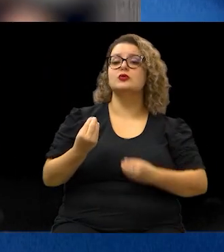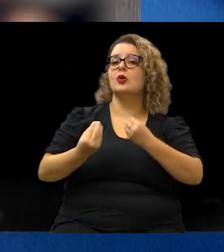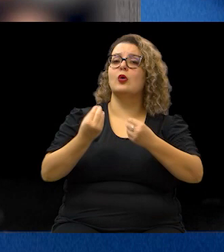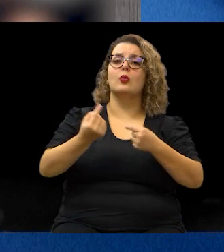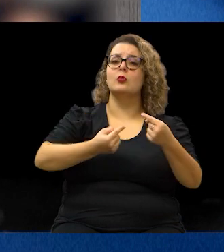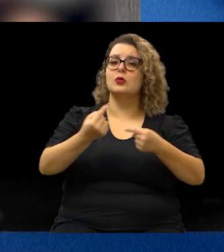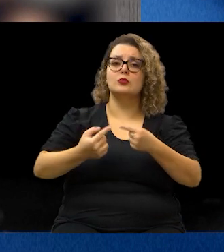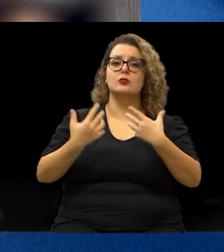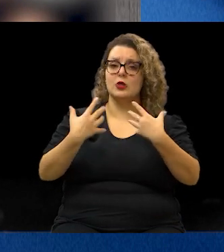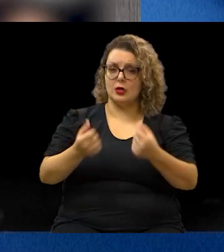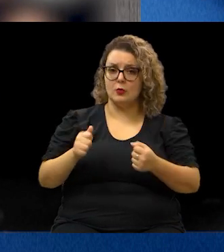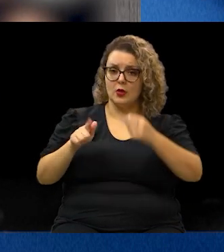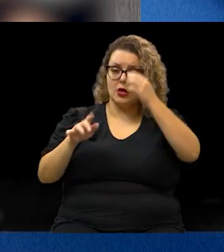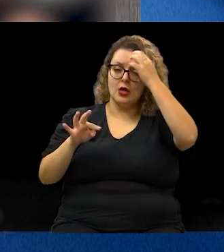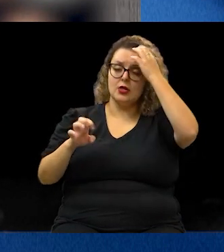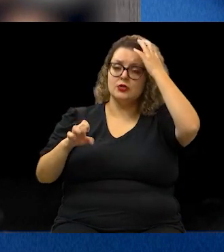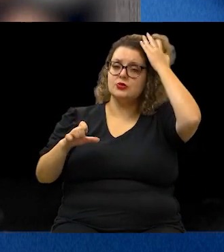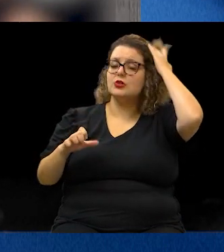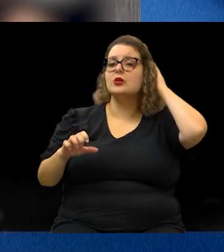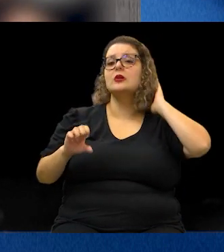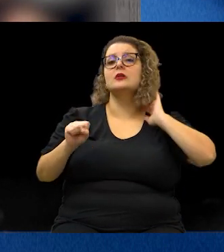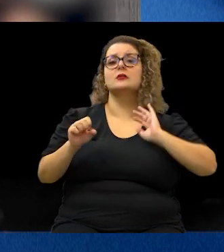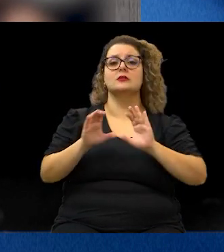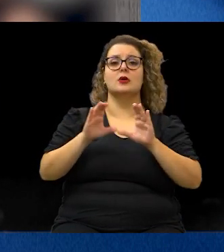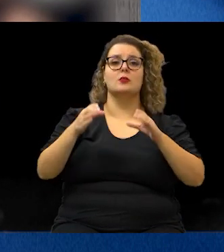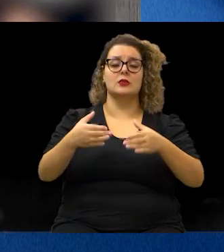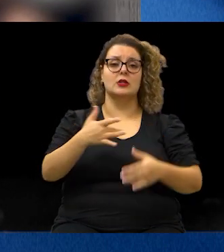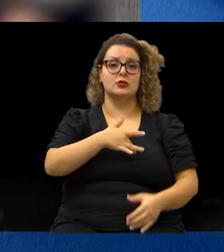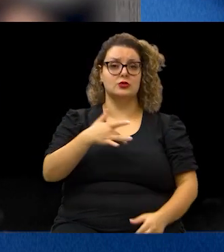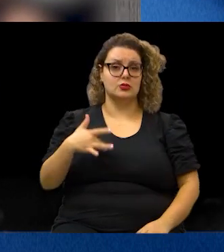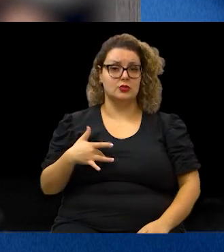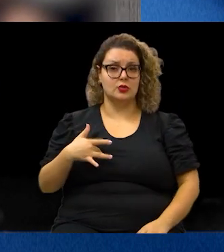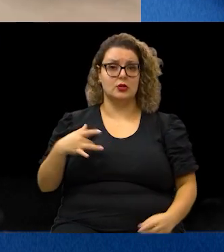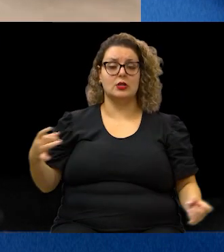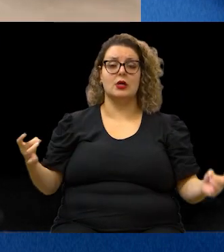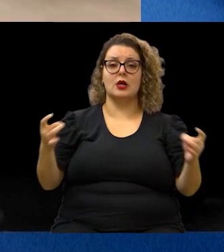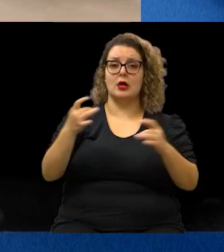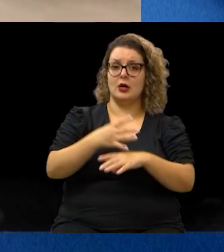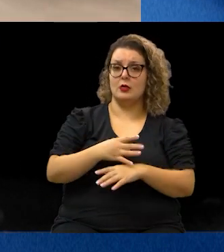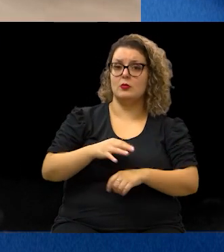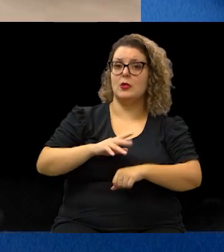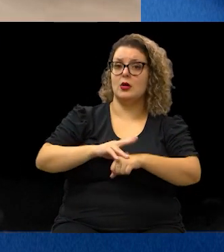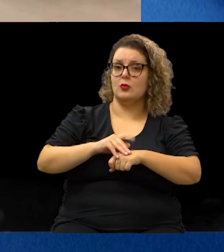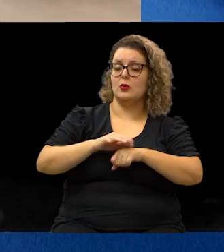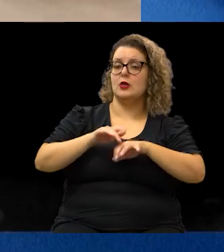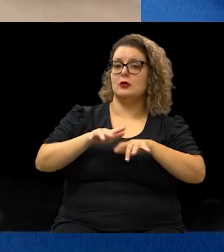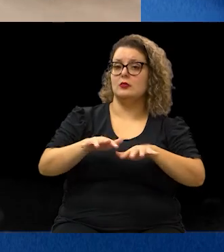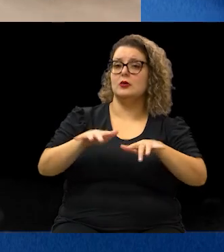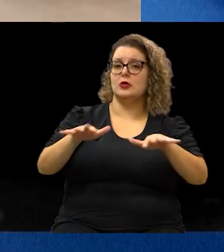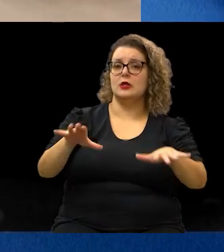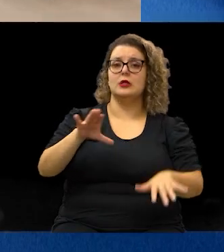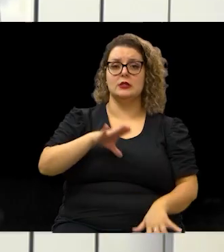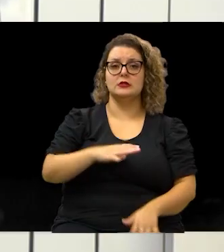que recebeu agentes comunitários de saúde que combatem as endemias na cidade.